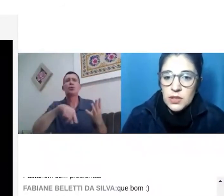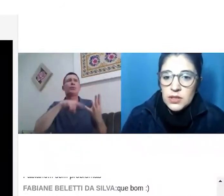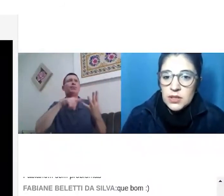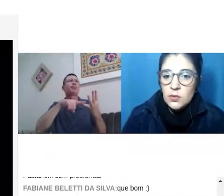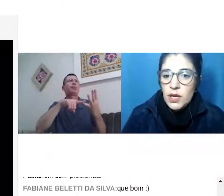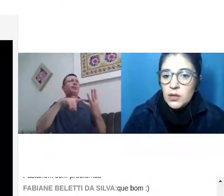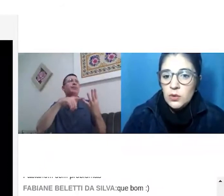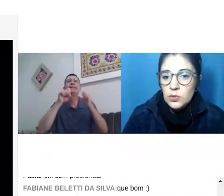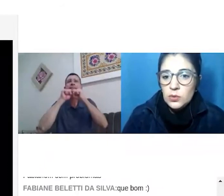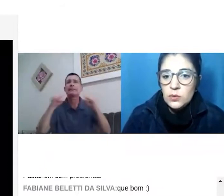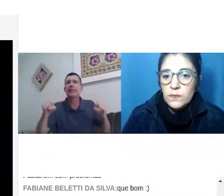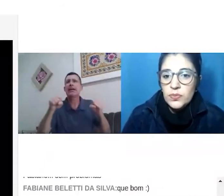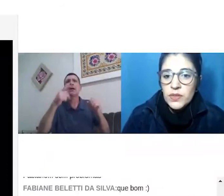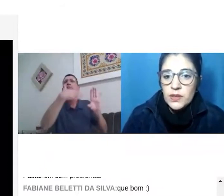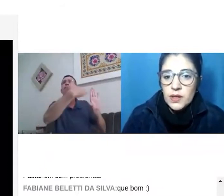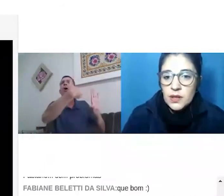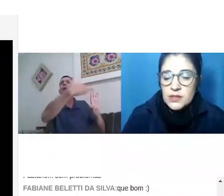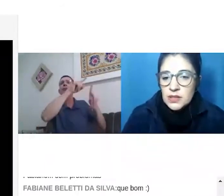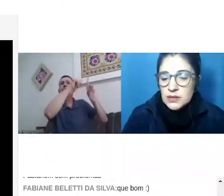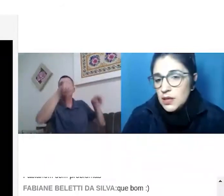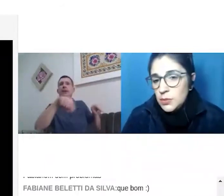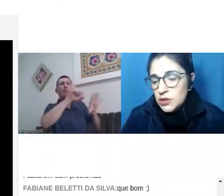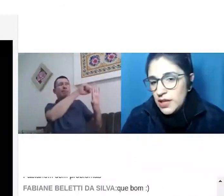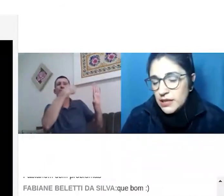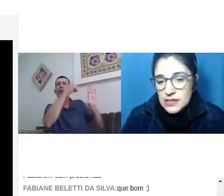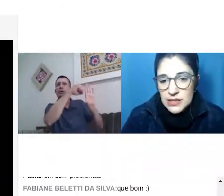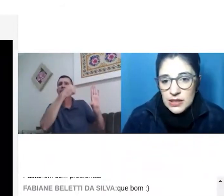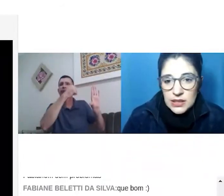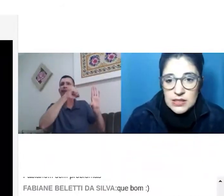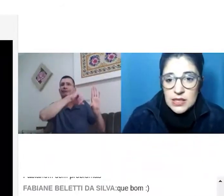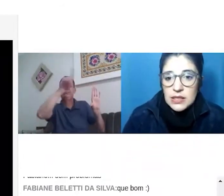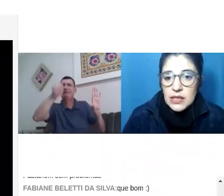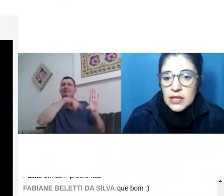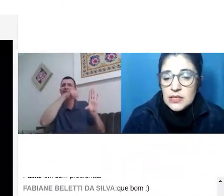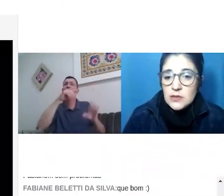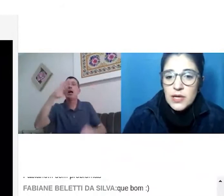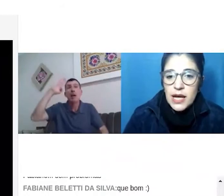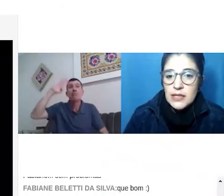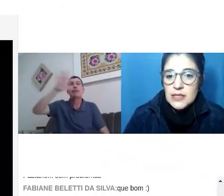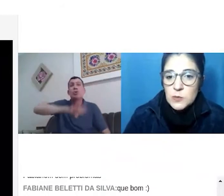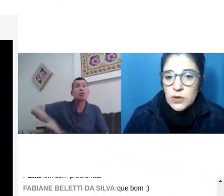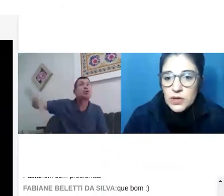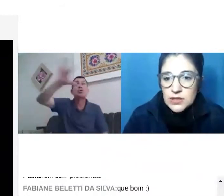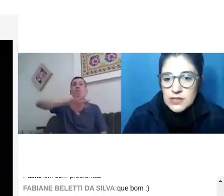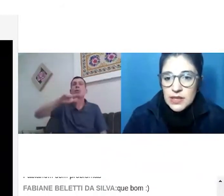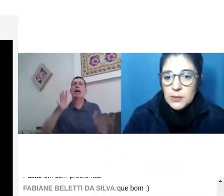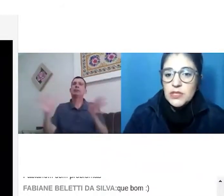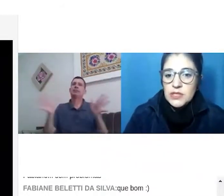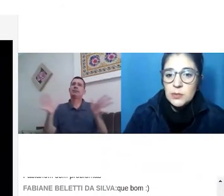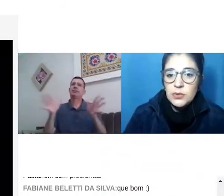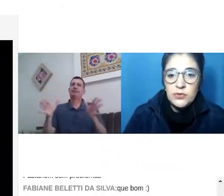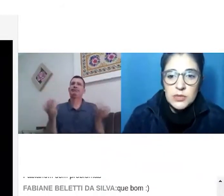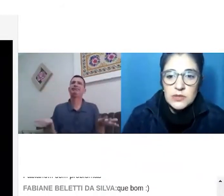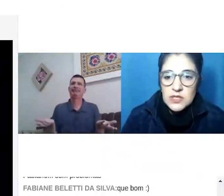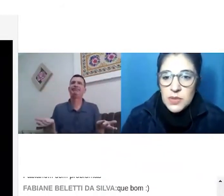no R.U., na biblioteca, nas secretarias, nesses lugares, nas portas, por